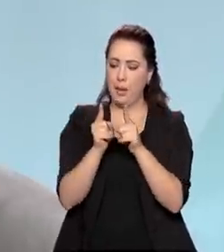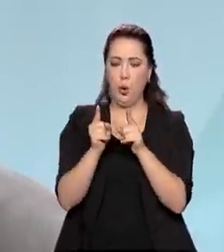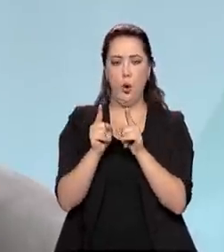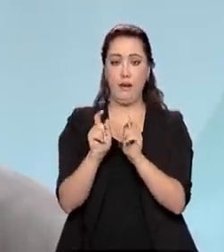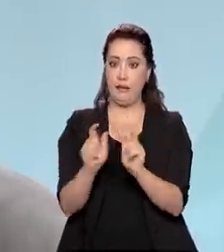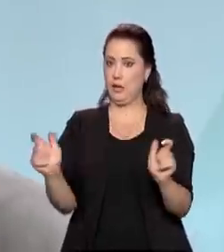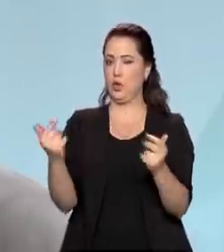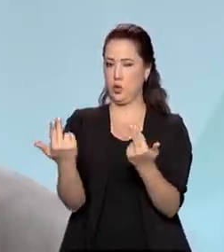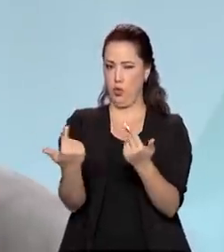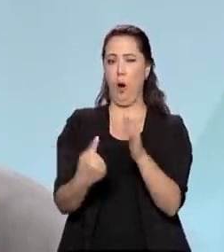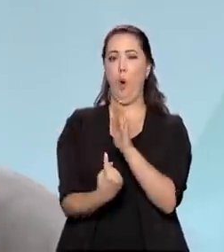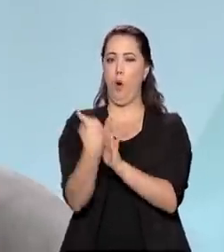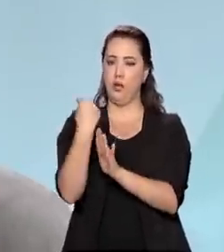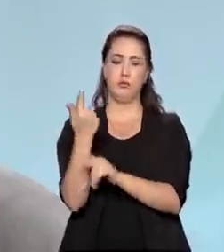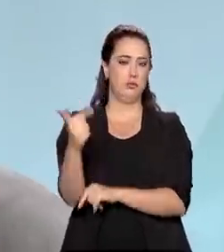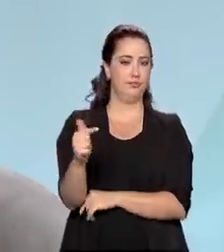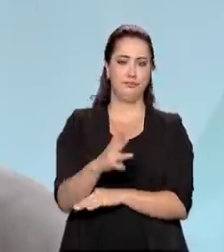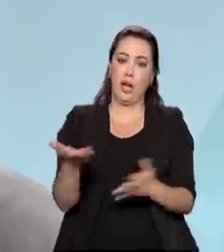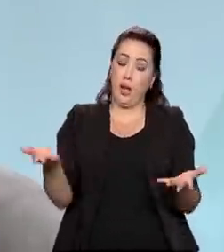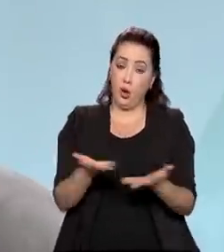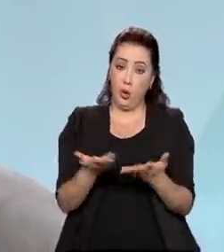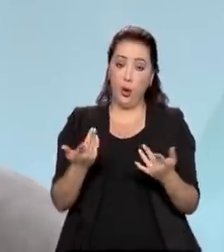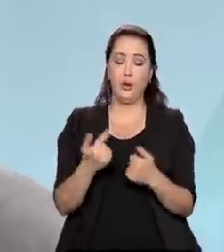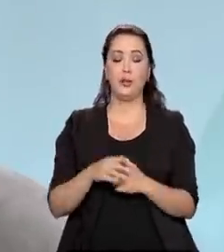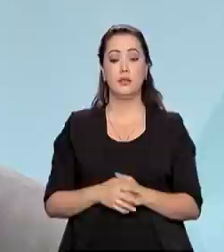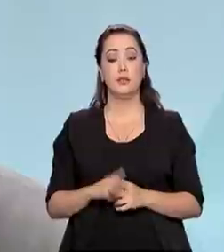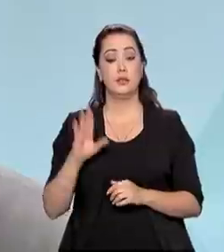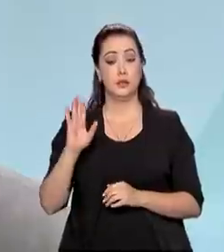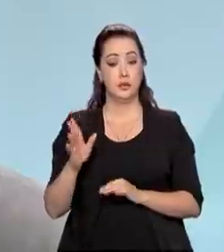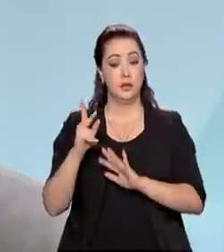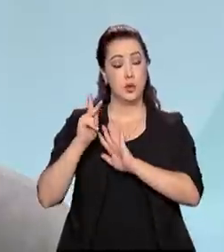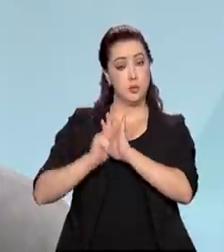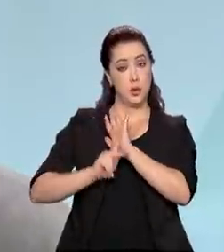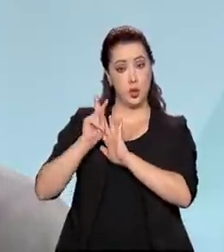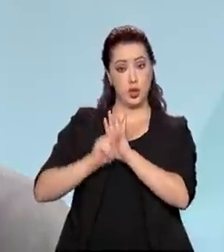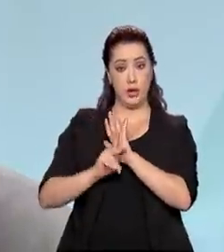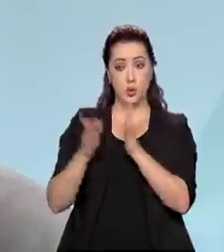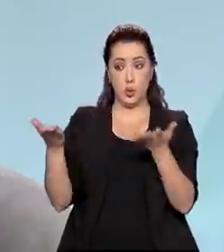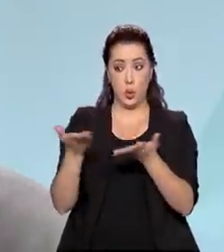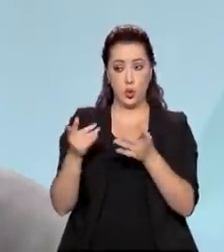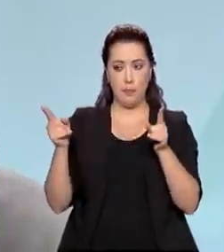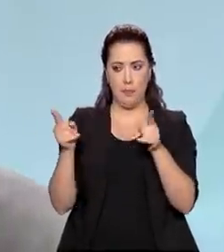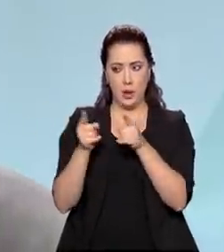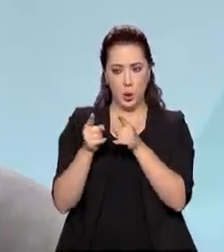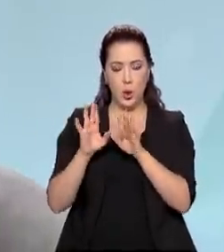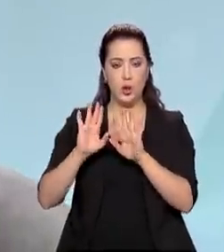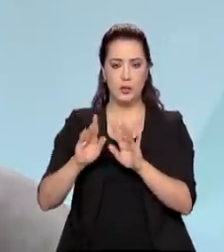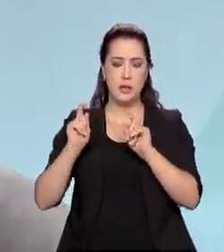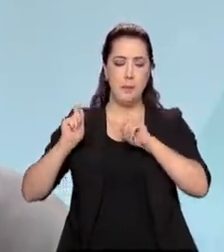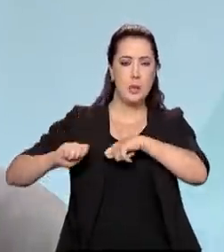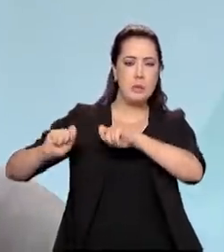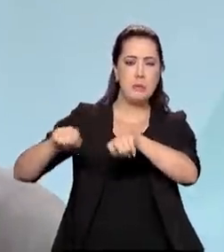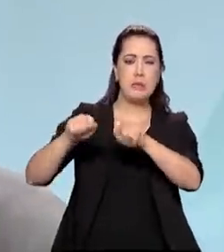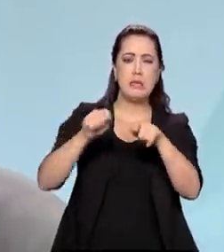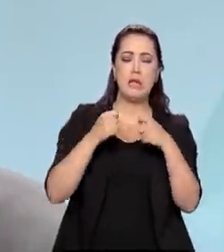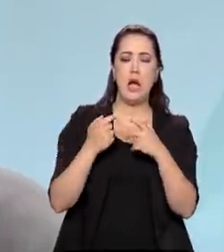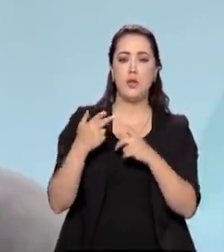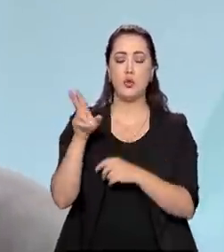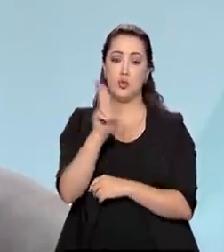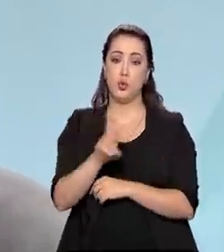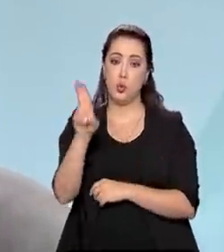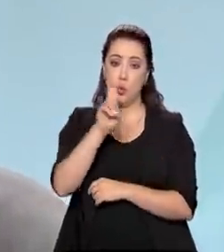terceiro fator é que esses projetos, além de pequenos, eles têm uma capacidade de